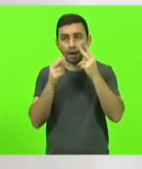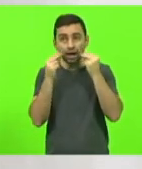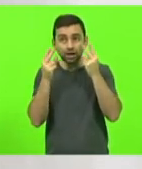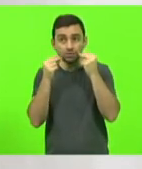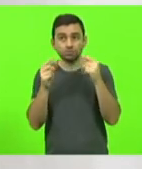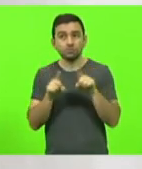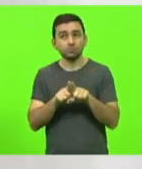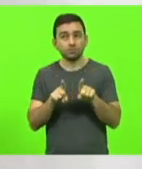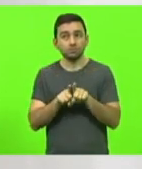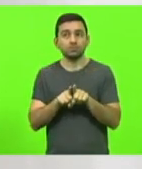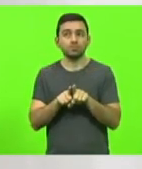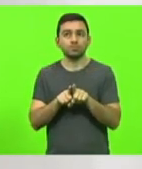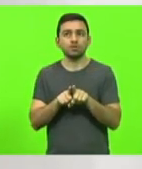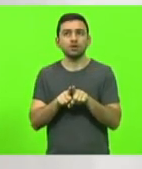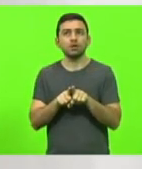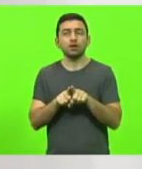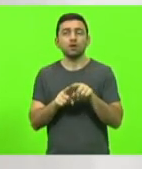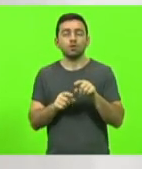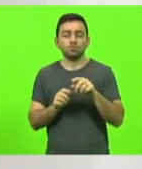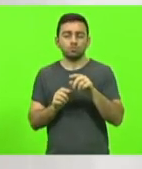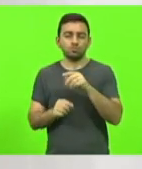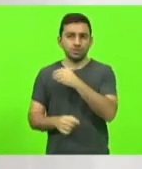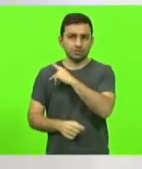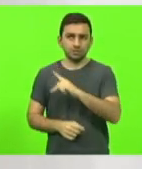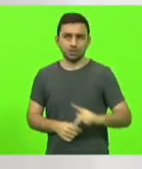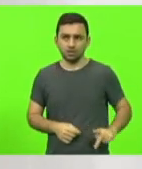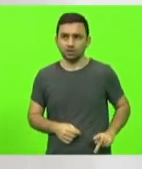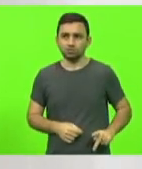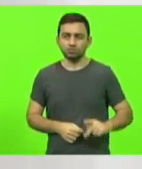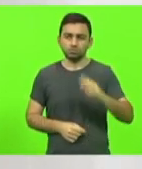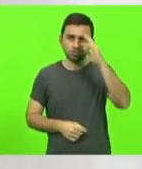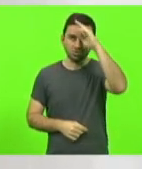essa lei, eu queria até colocar ali na tela,